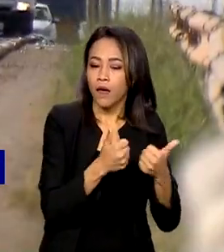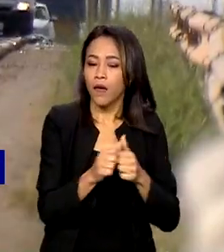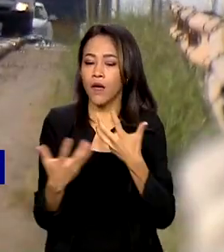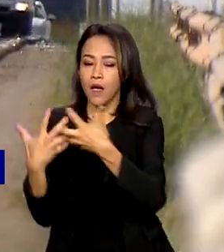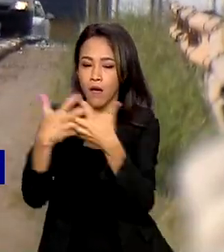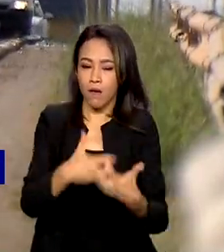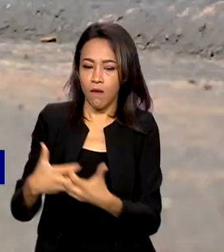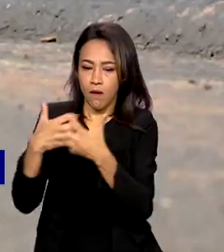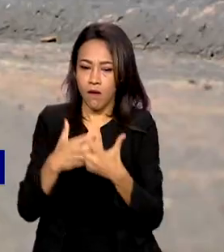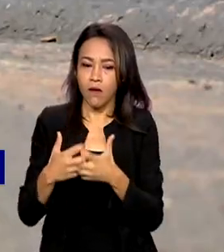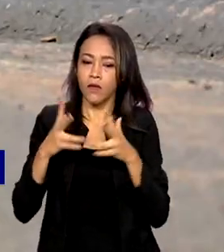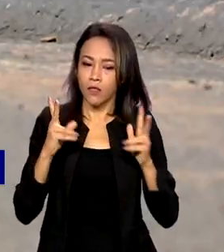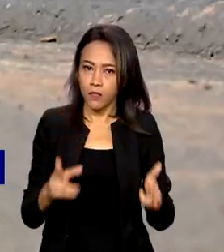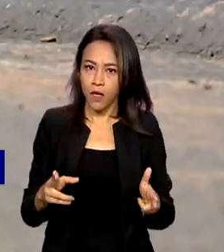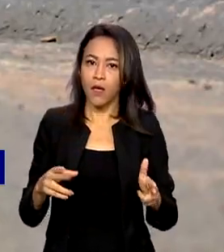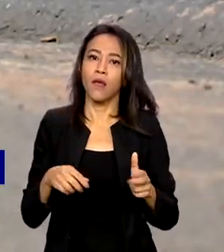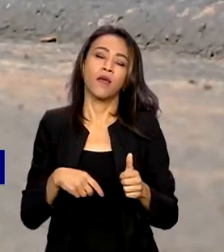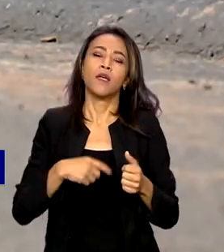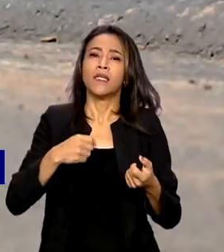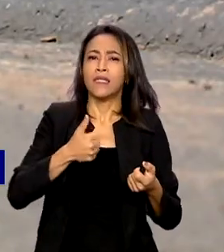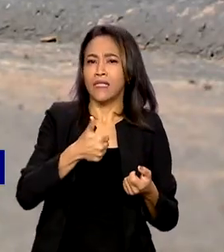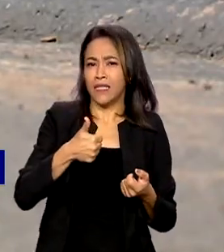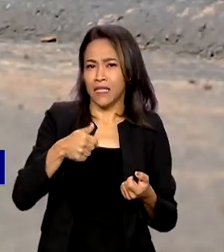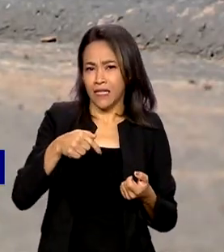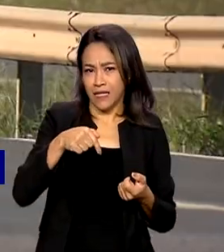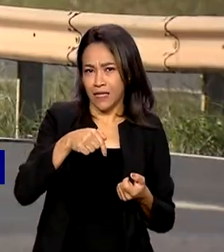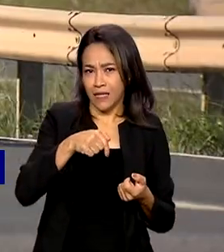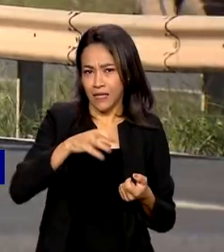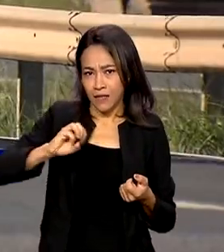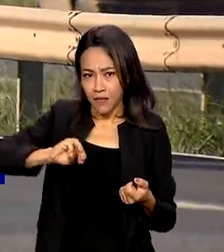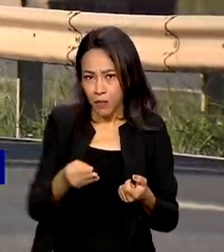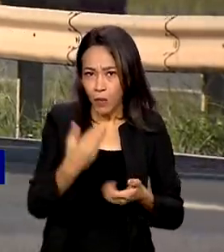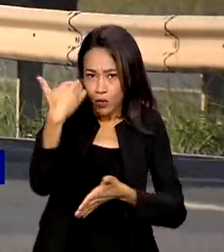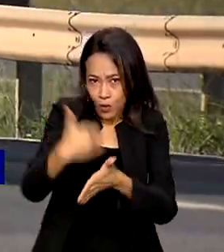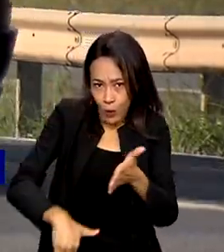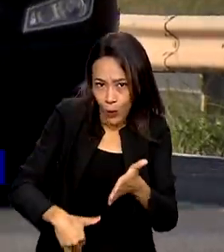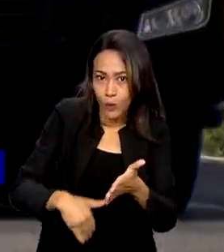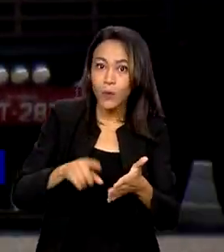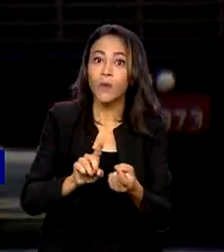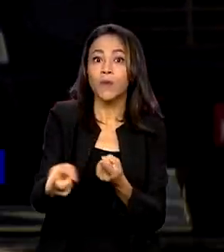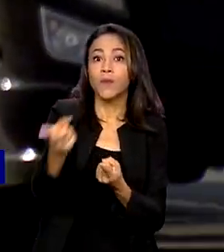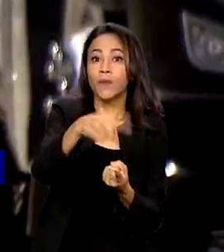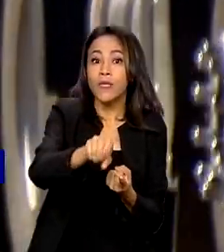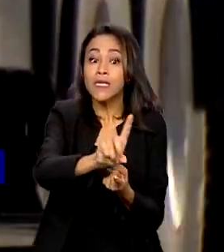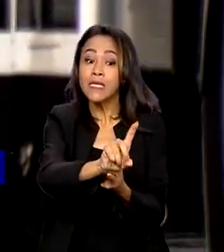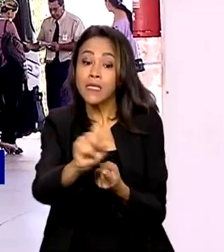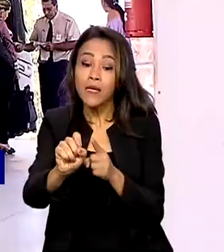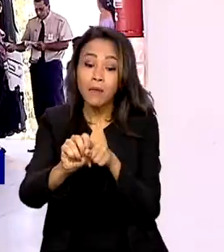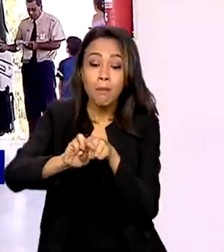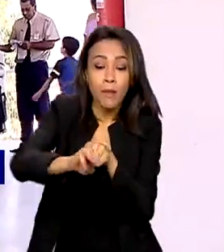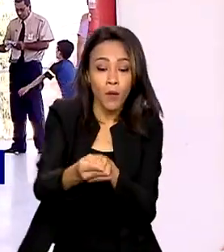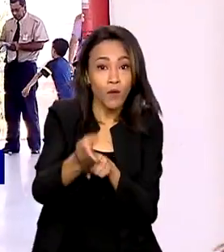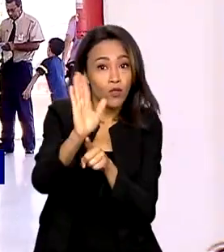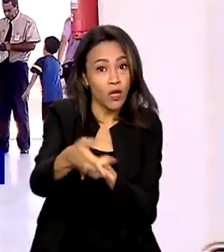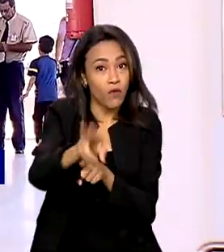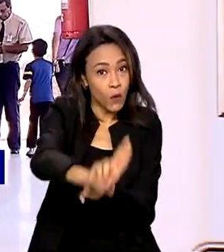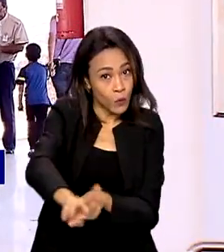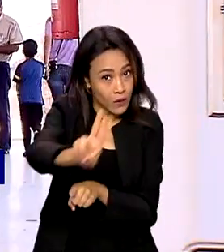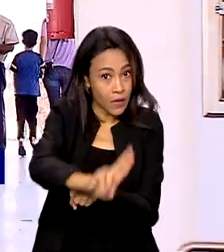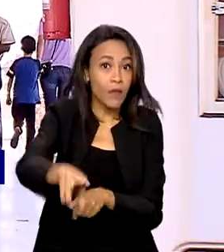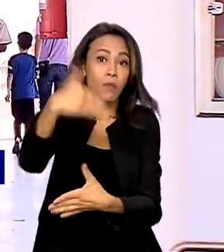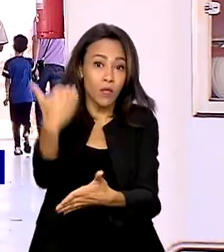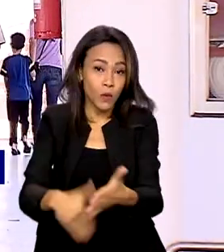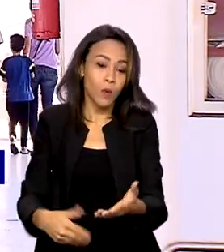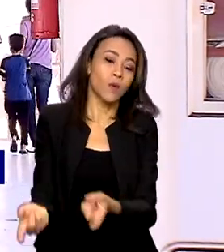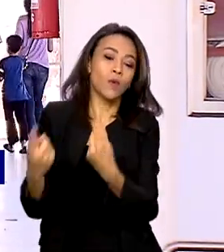Dos 700 milhões de reais em descontos para a compra de caminhões, 100 milhões já foram usados. E dos 300